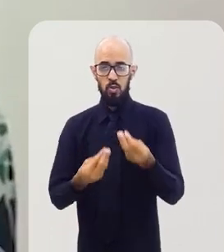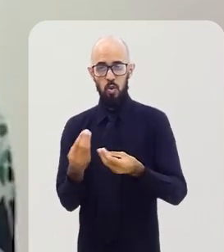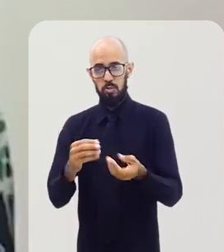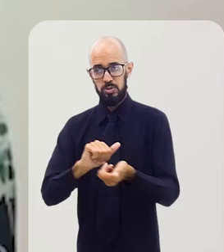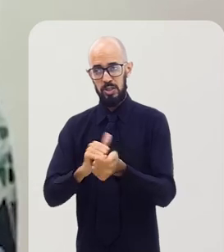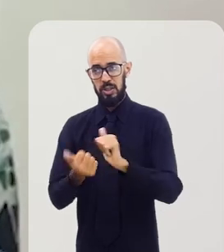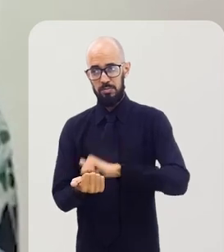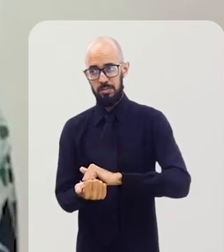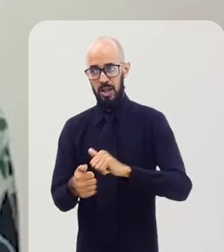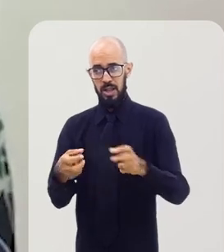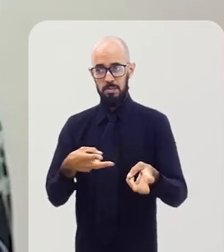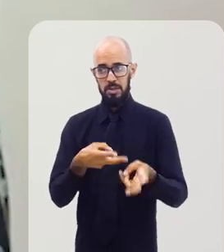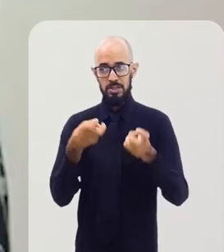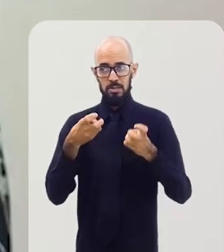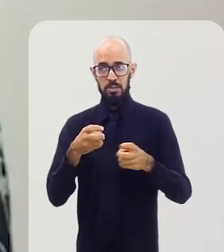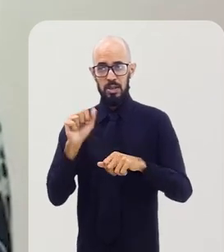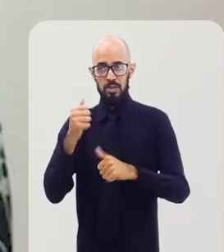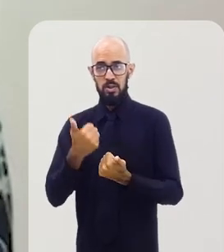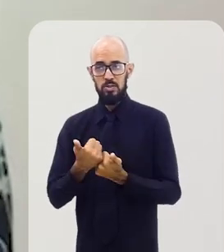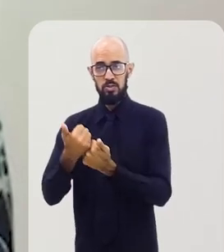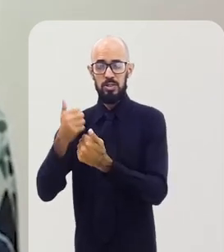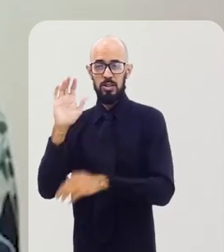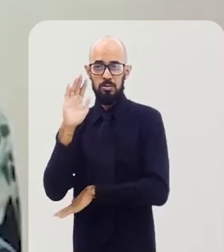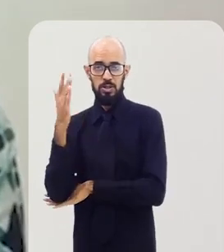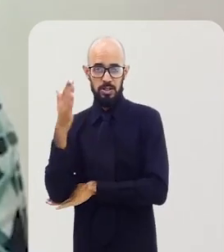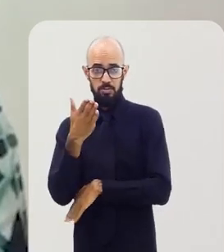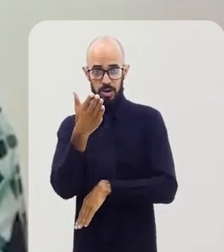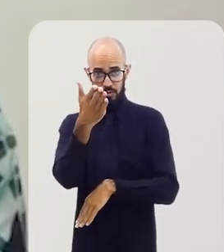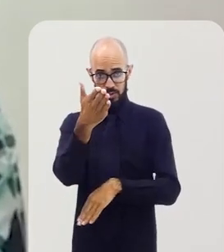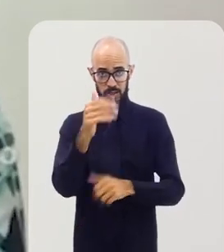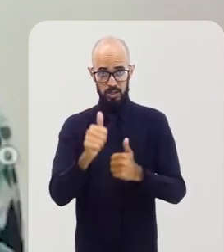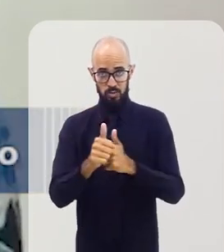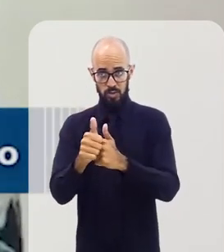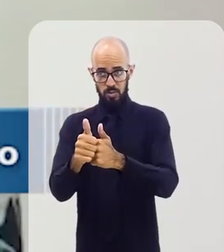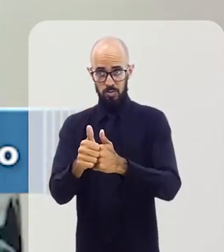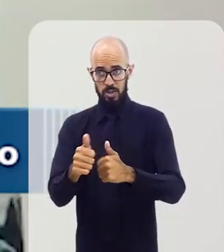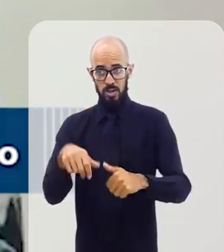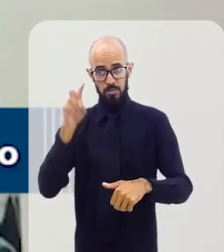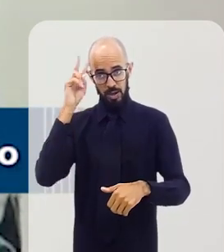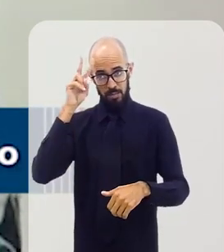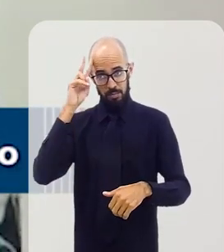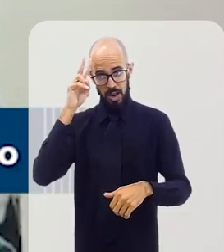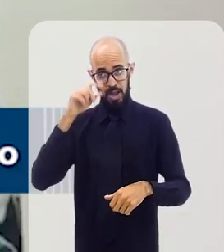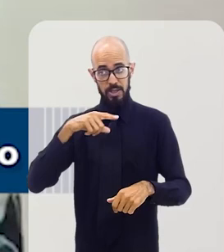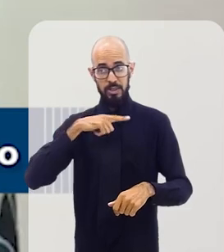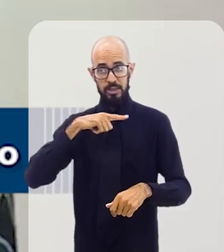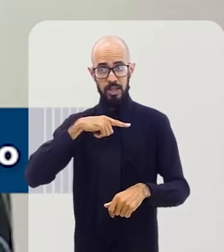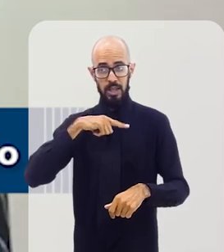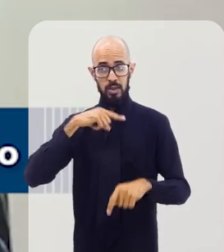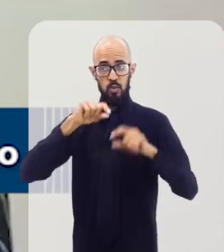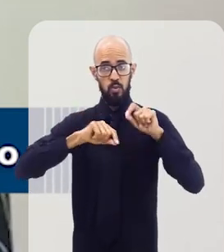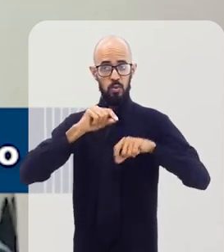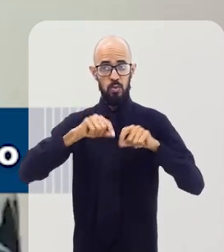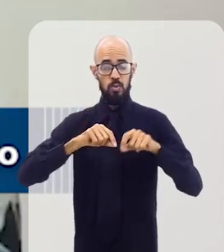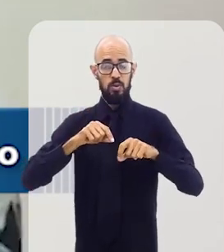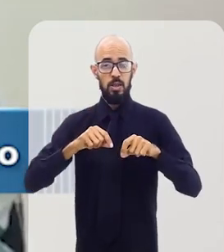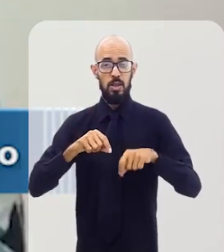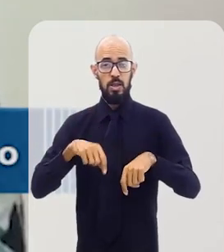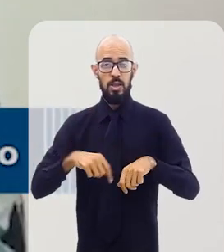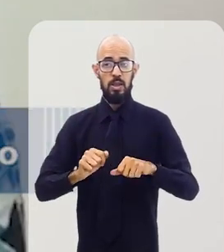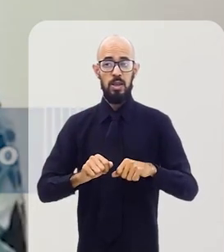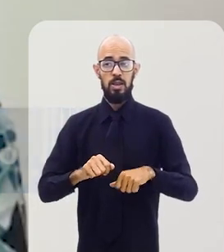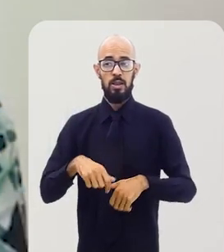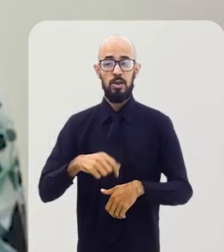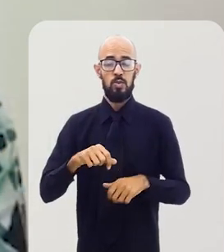como se ajustar também, olhando para a sustentabilidade. E para você que ficou com a gente até agora, é só lembrar que esse conteúdo também está disponível